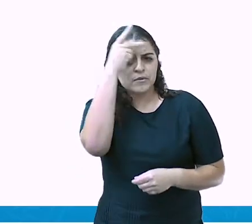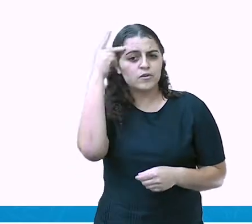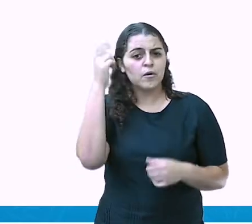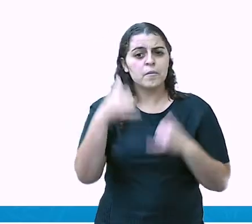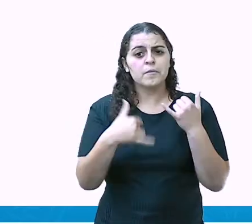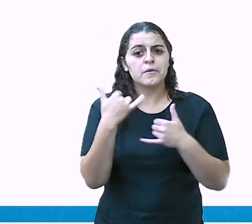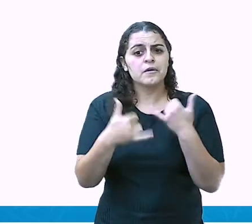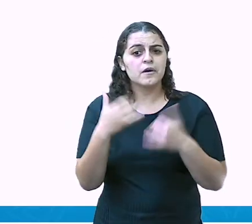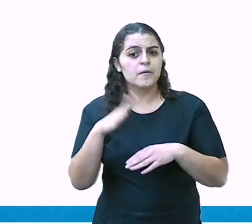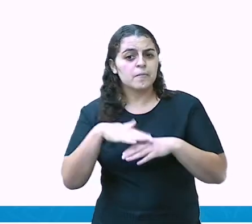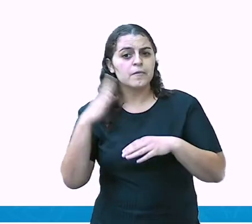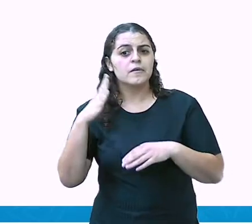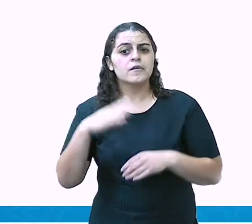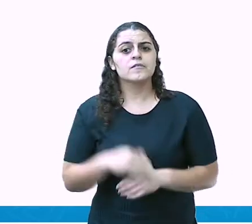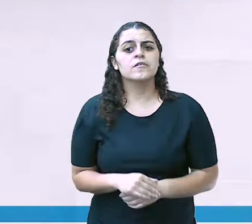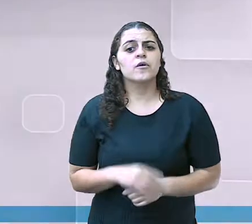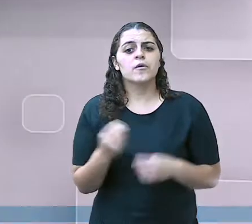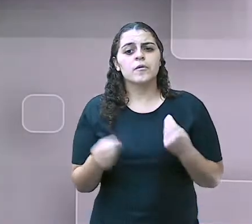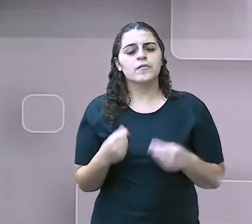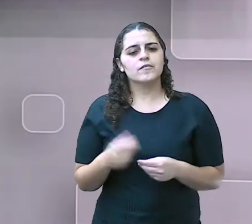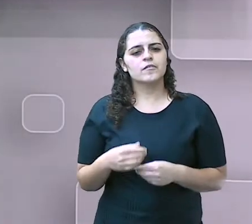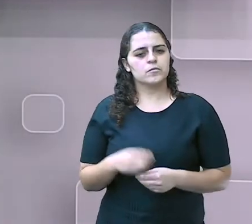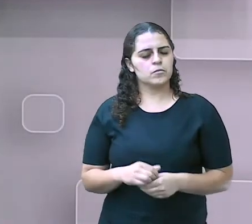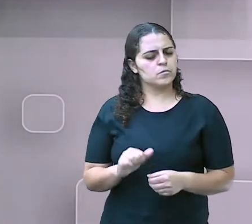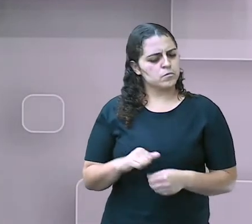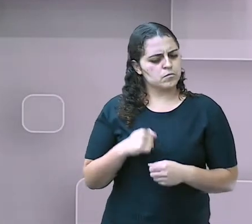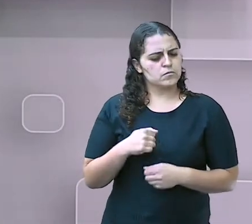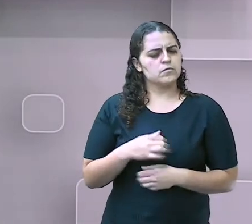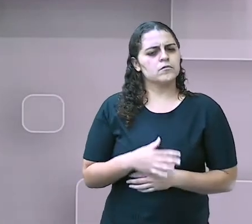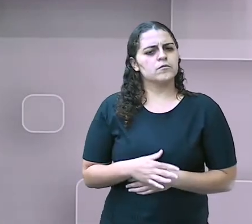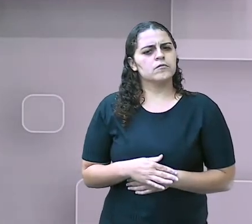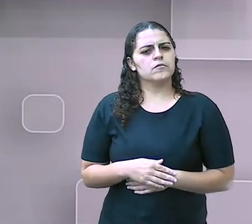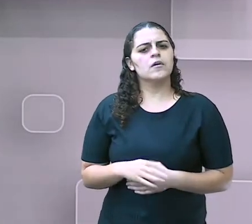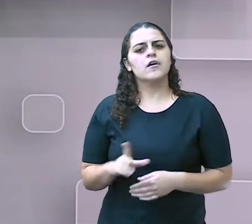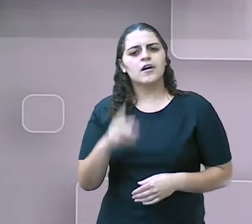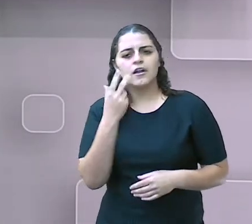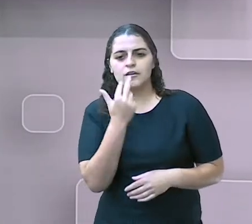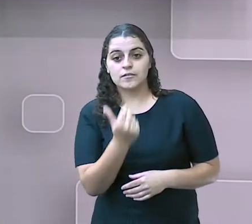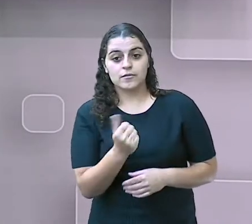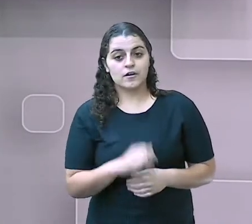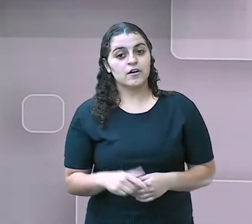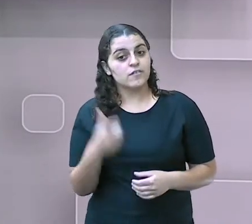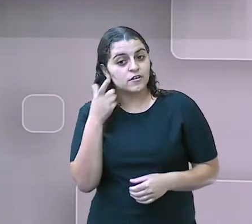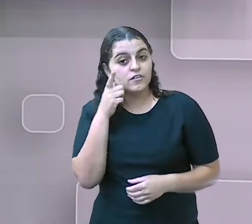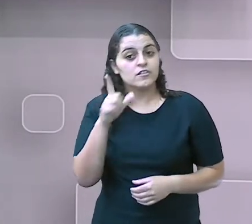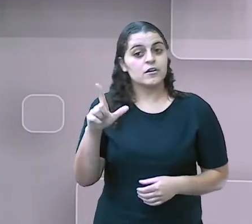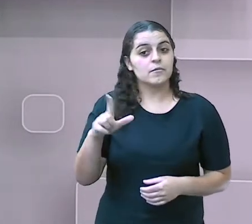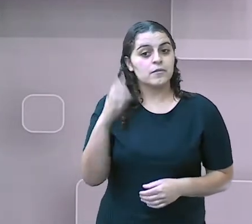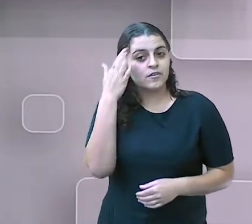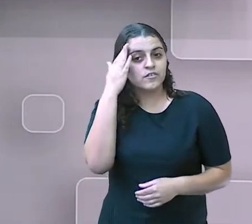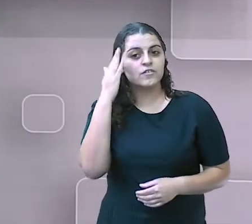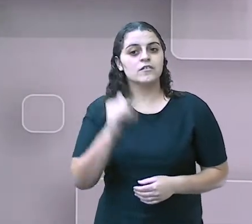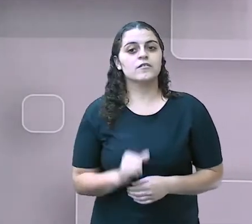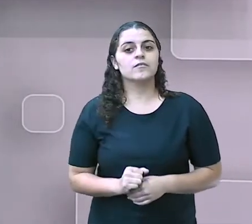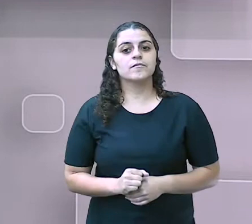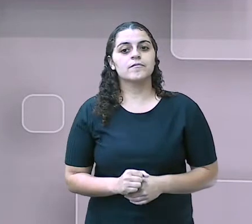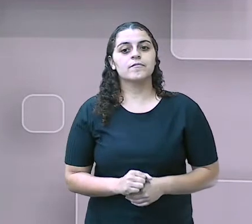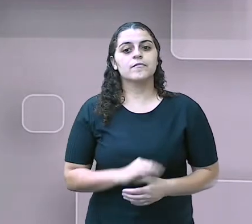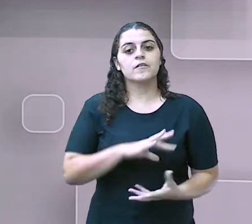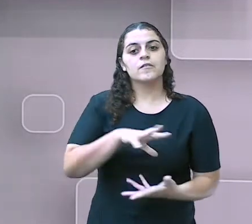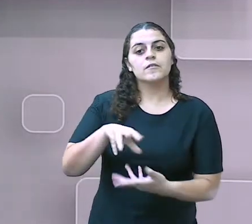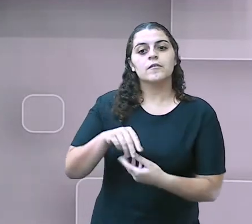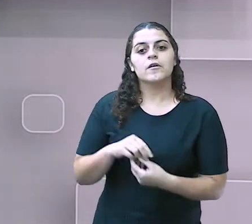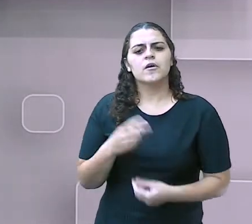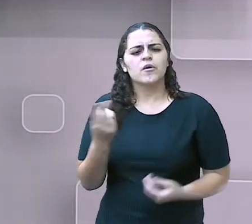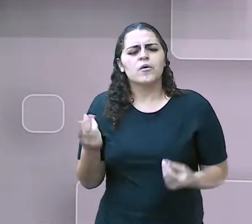brincar mais, com o outro você precisa ser mais sério, então a linguagem, ela nos dá essa capacidade. Mas e essas crianças que